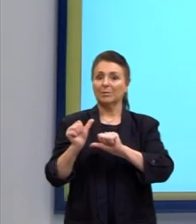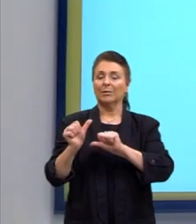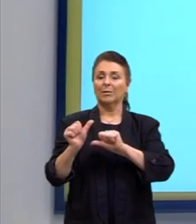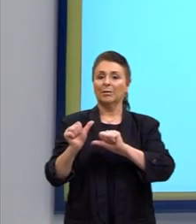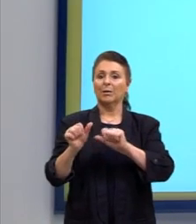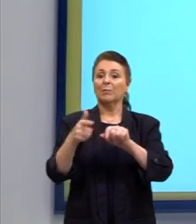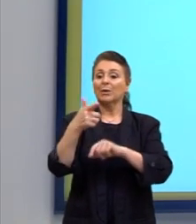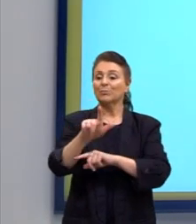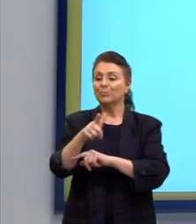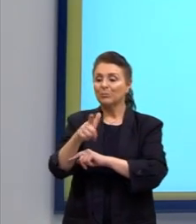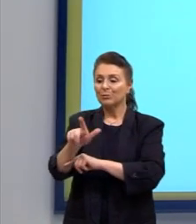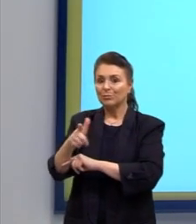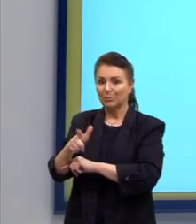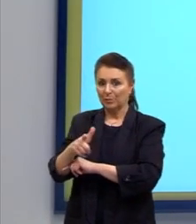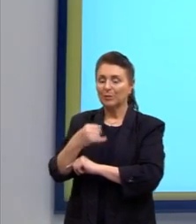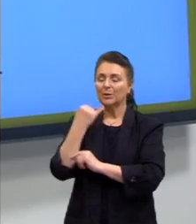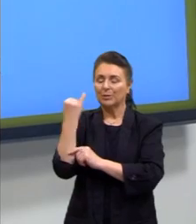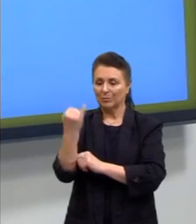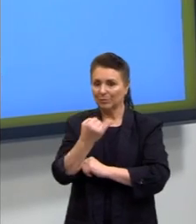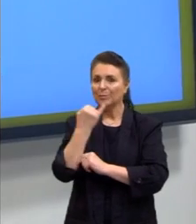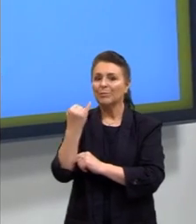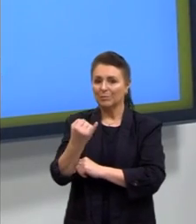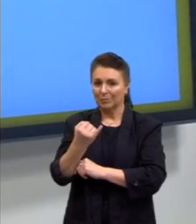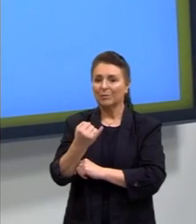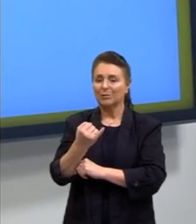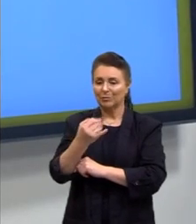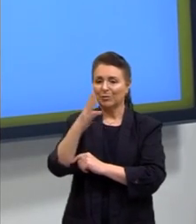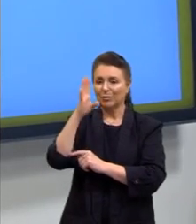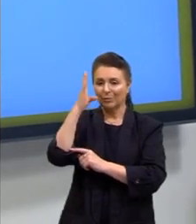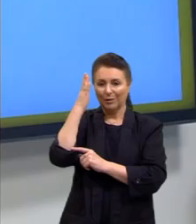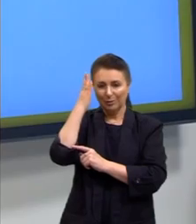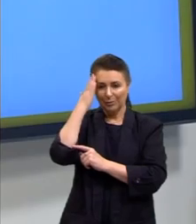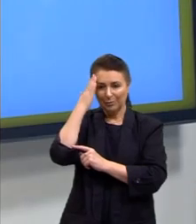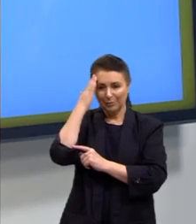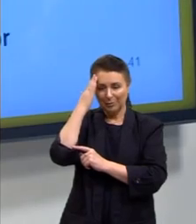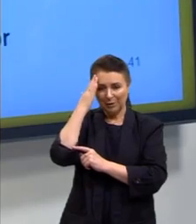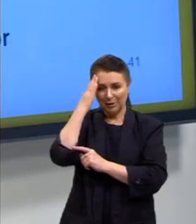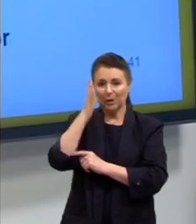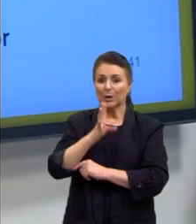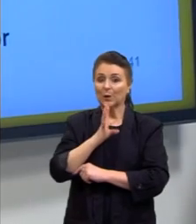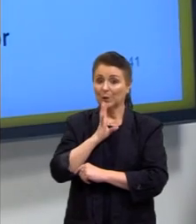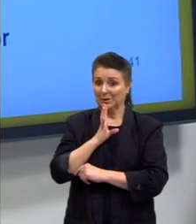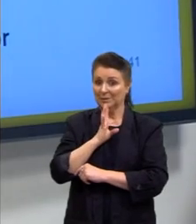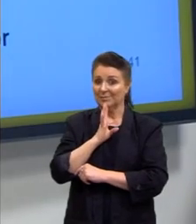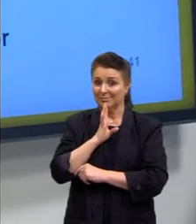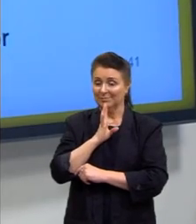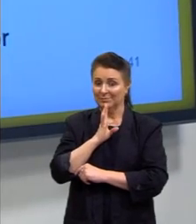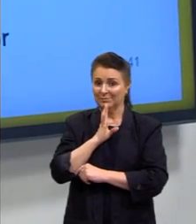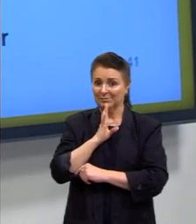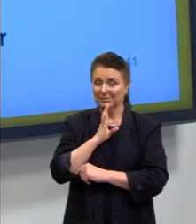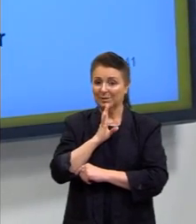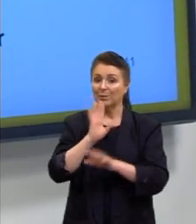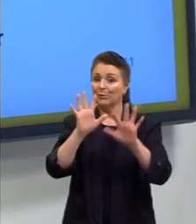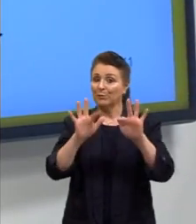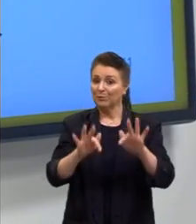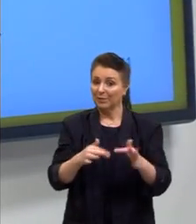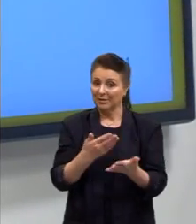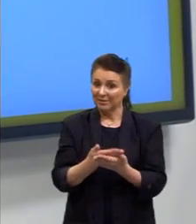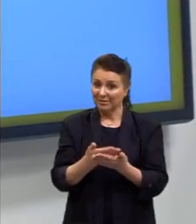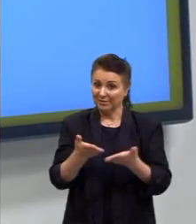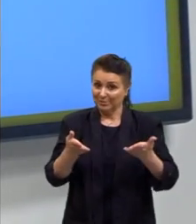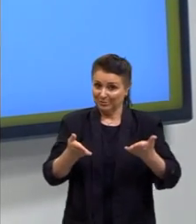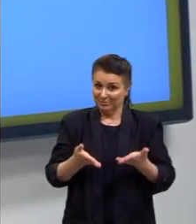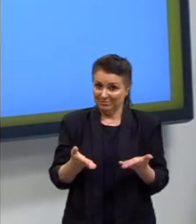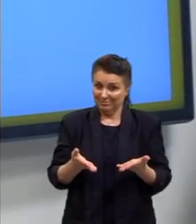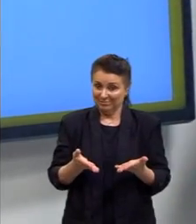repetições, que é muito importante a gente ter conhecimento. E com isso, nós encerramos a nossa aula de hoje.